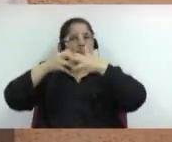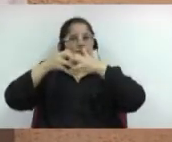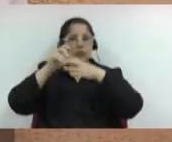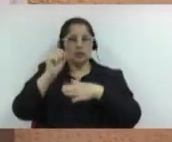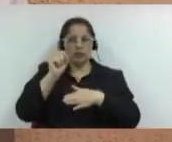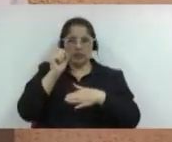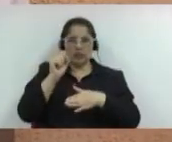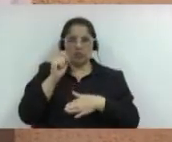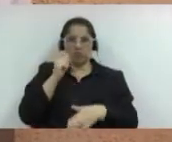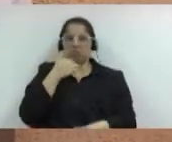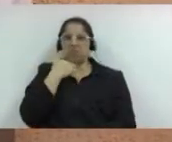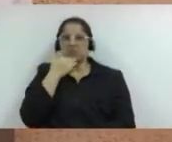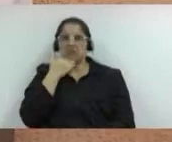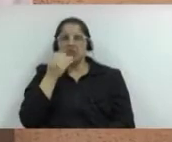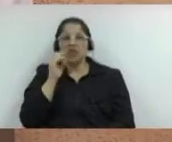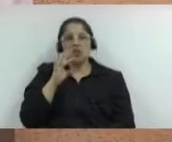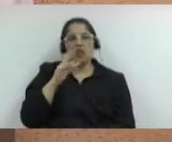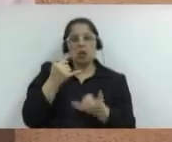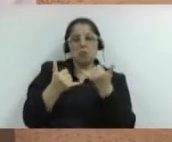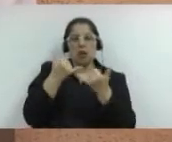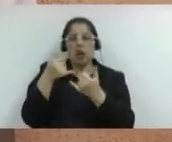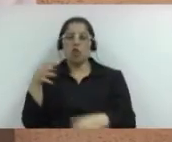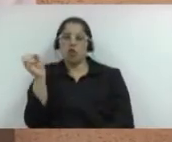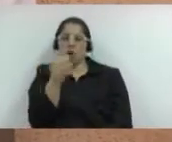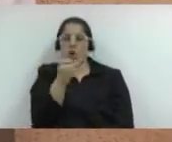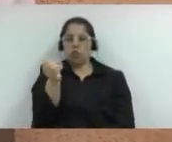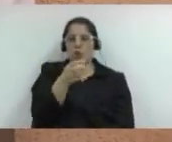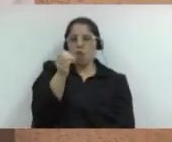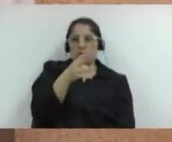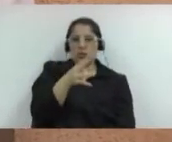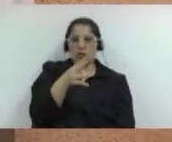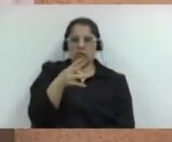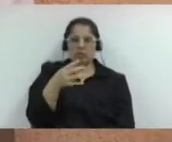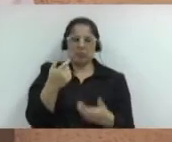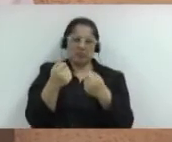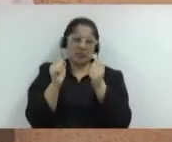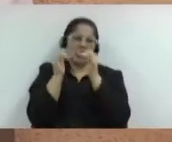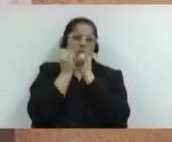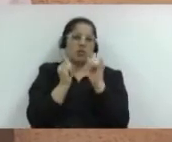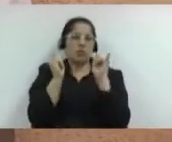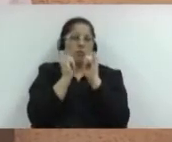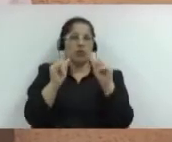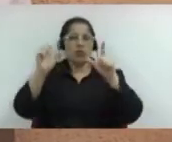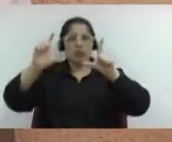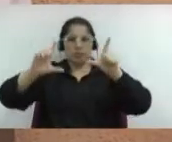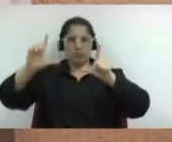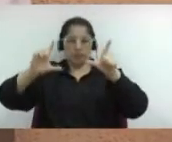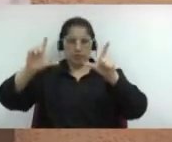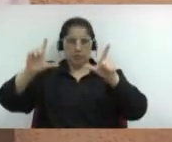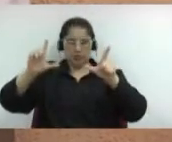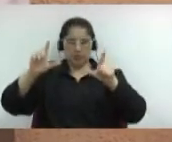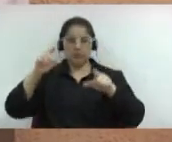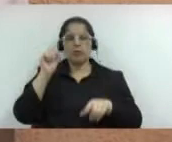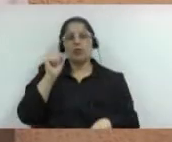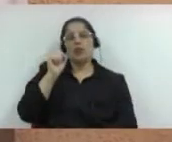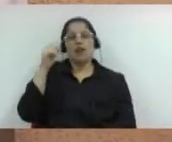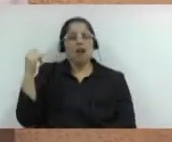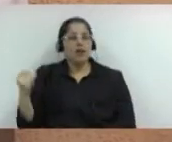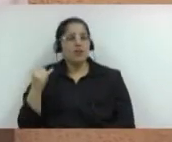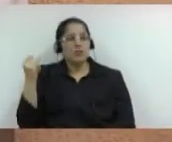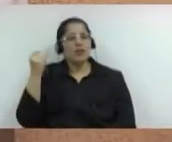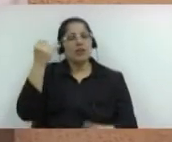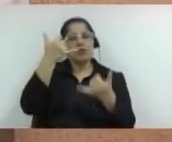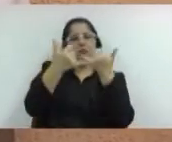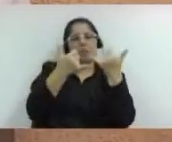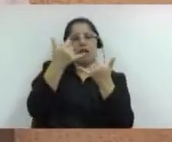necessariamente um brinquedo novo e nem estar fazendo propaganda na TV. Que o legal é brincar junto.